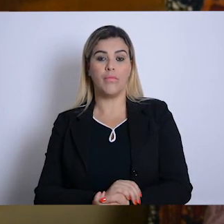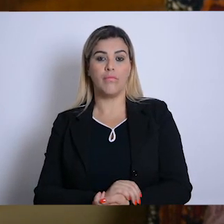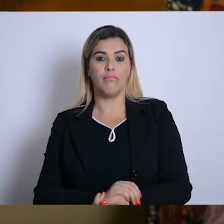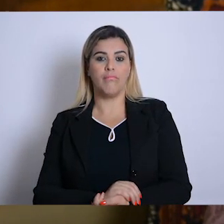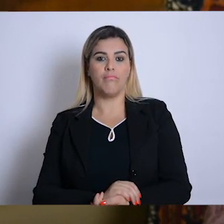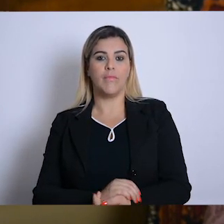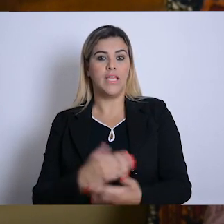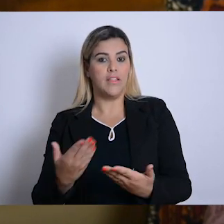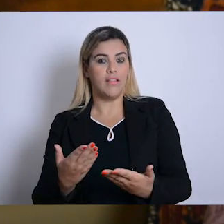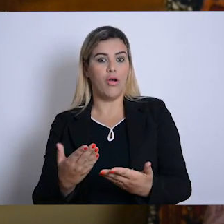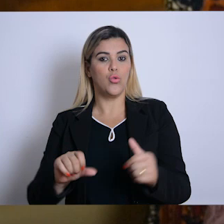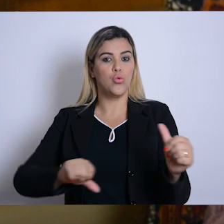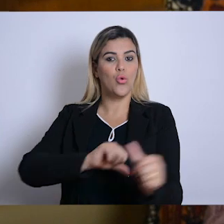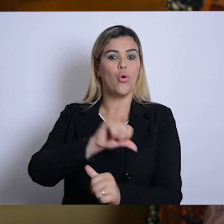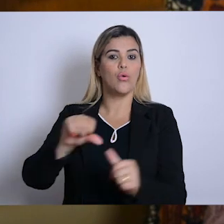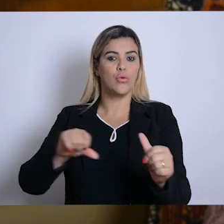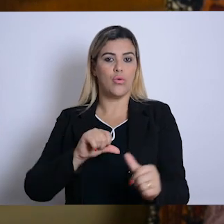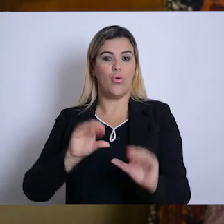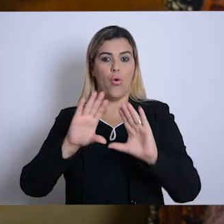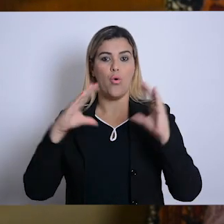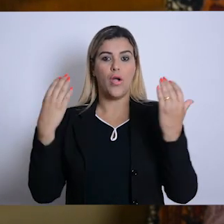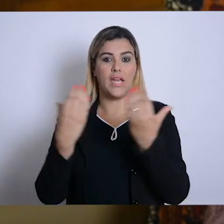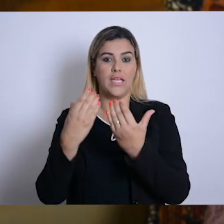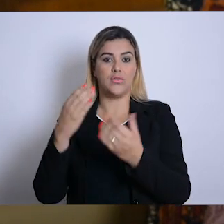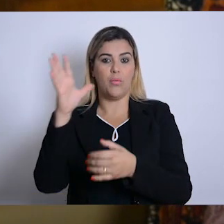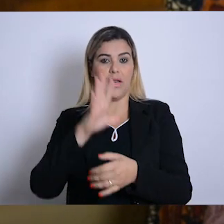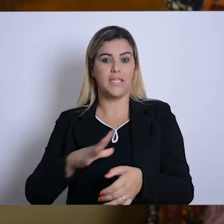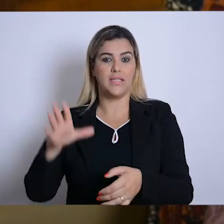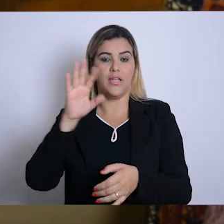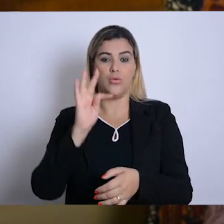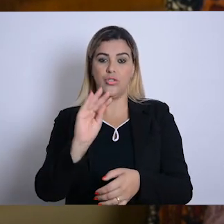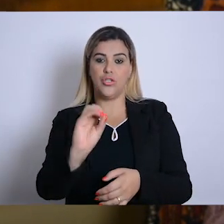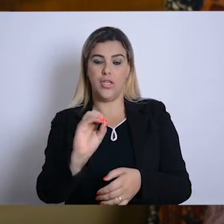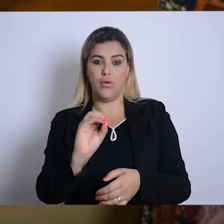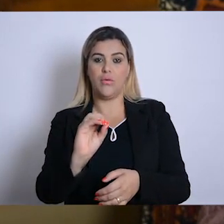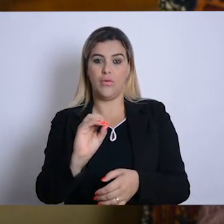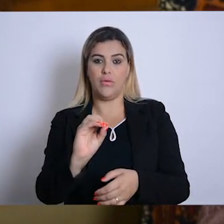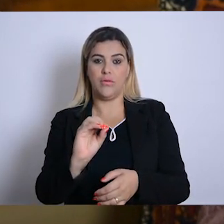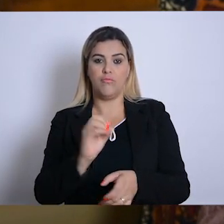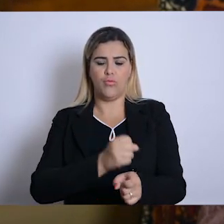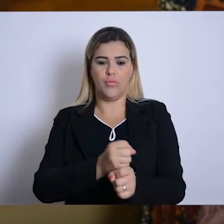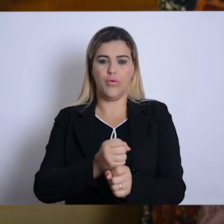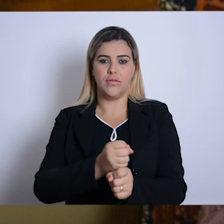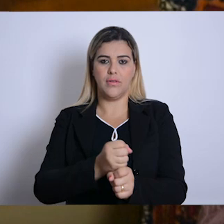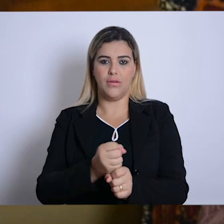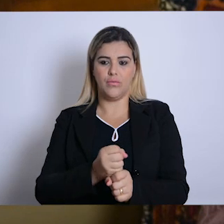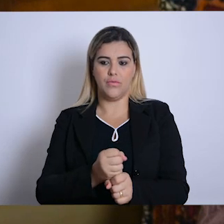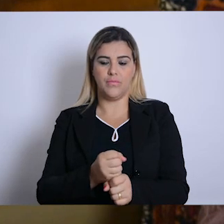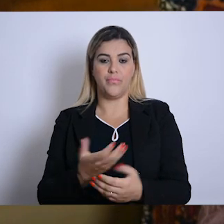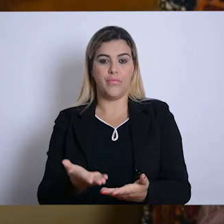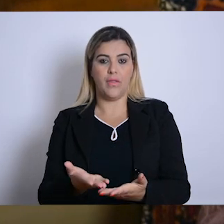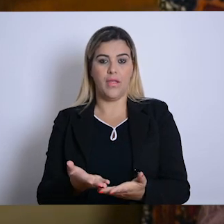a história do Congresso Brasileiro de Terapia Ocupacional por bons anos. A exigência é você tenha pelo menos